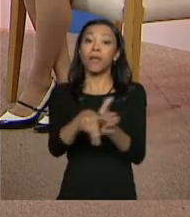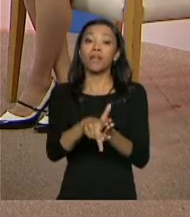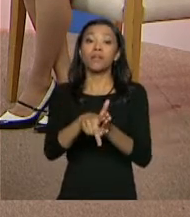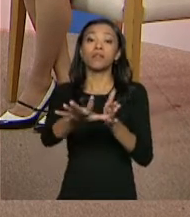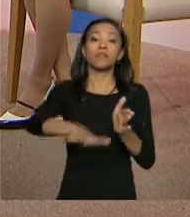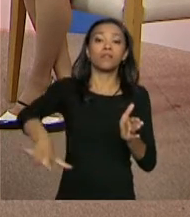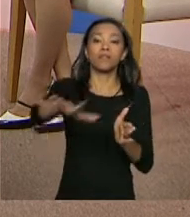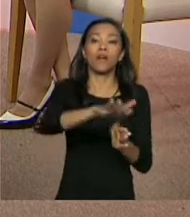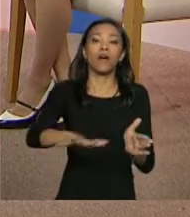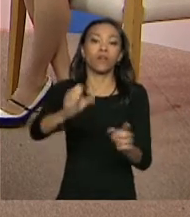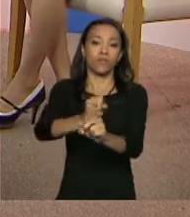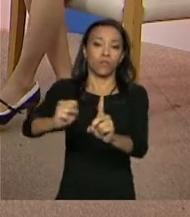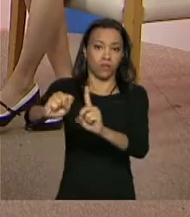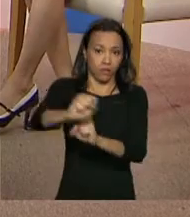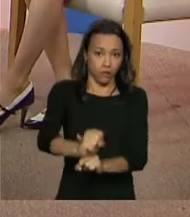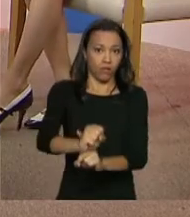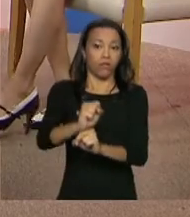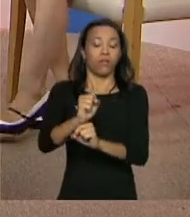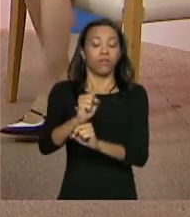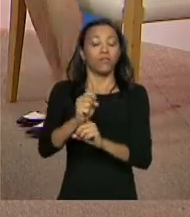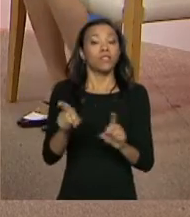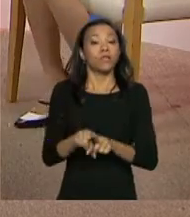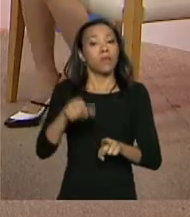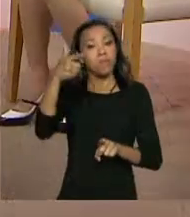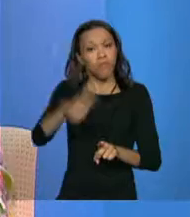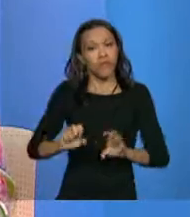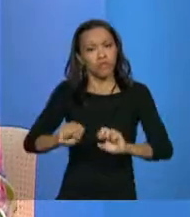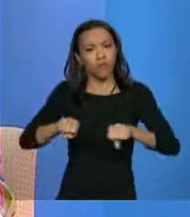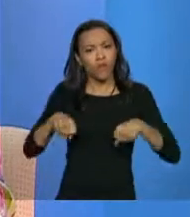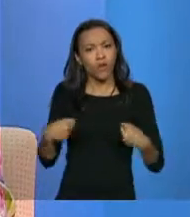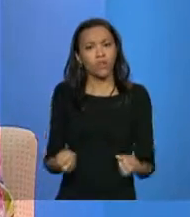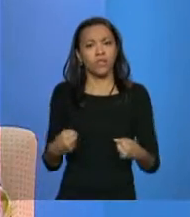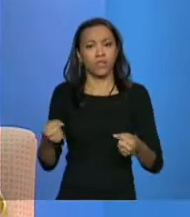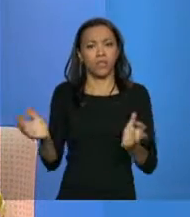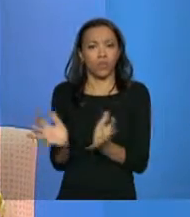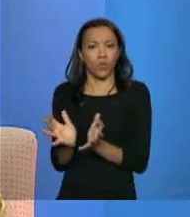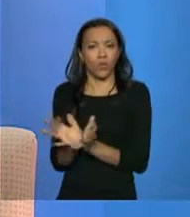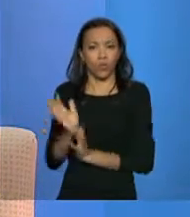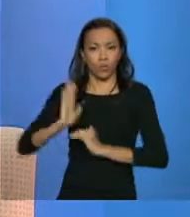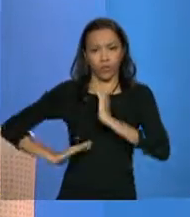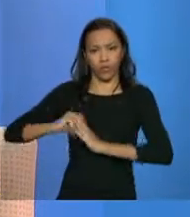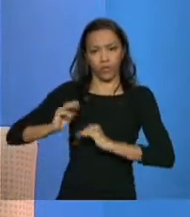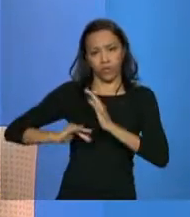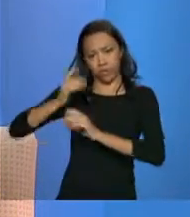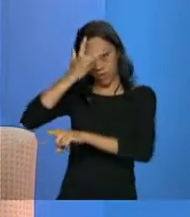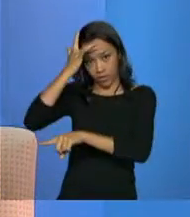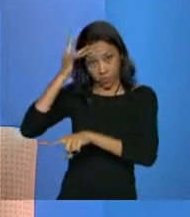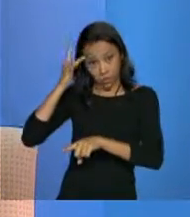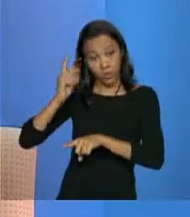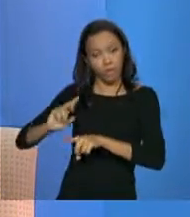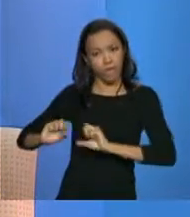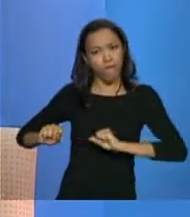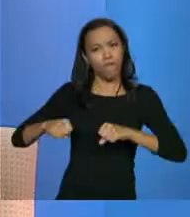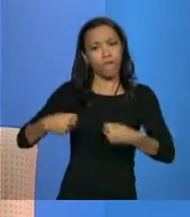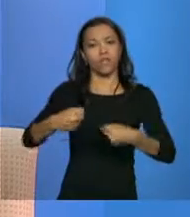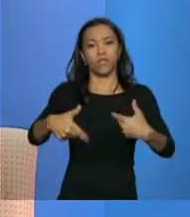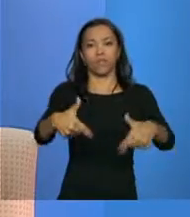Mas, ao mesmo tempo, fortalecer a equipe para dar conta desse recado aqui, que é o recado para além do Bolsa Família, sim.